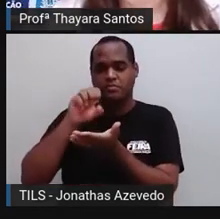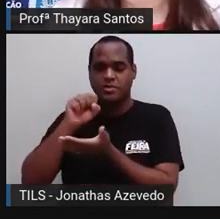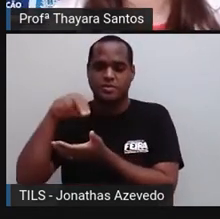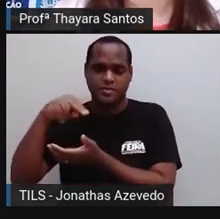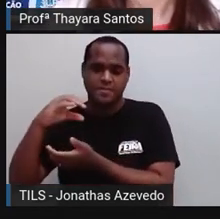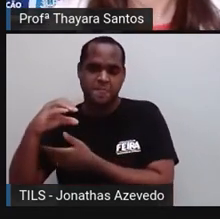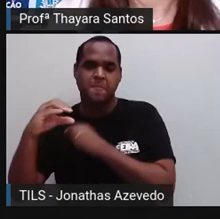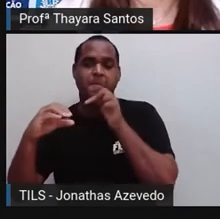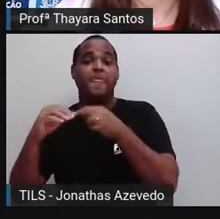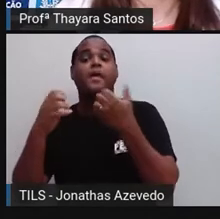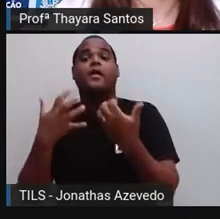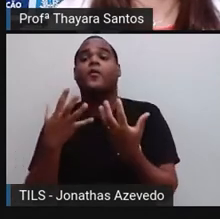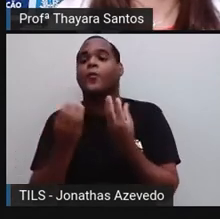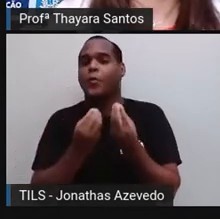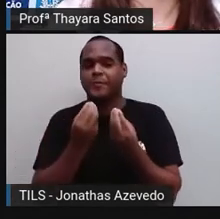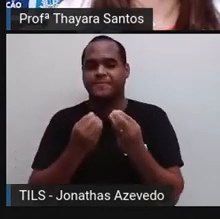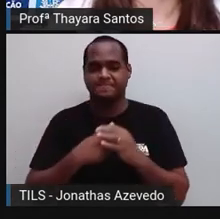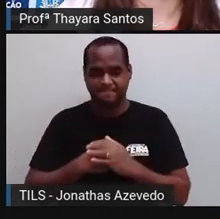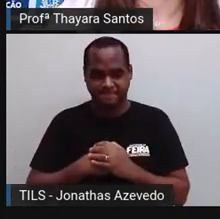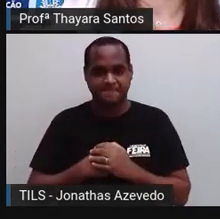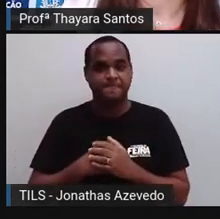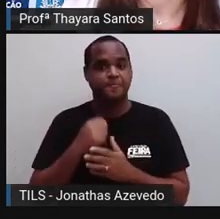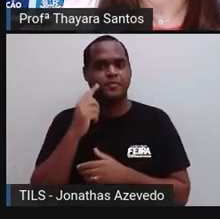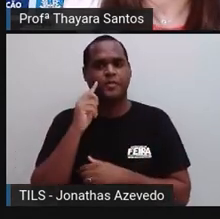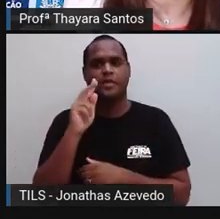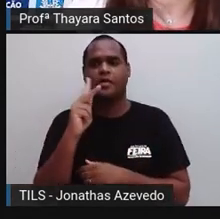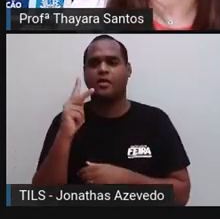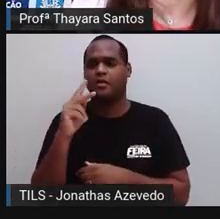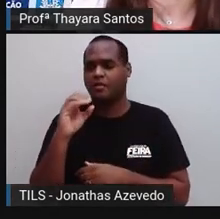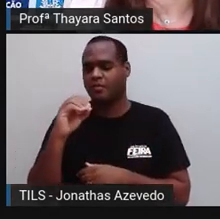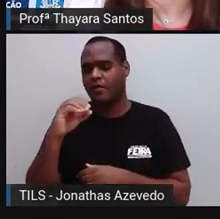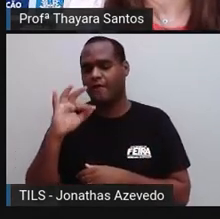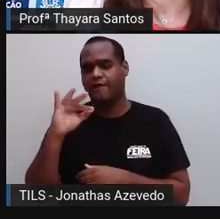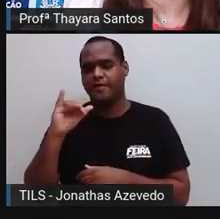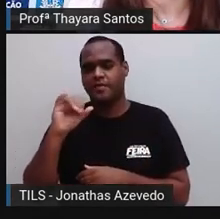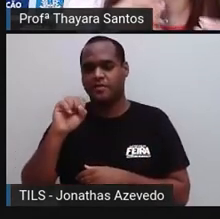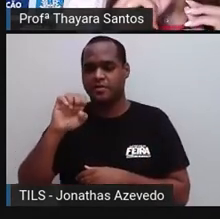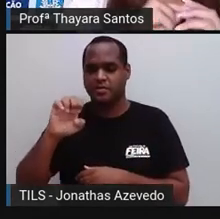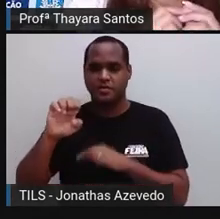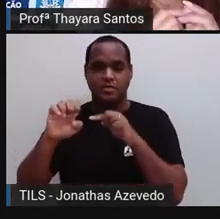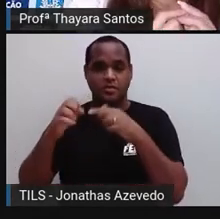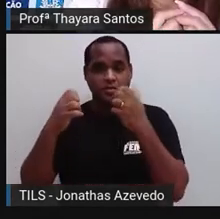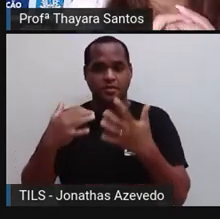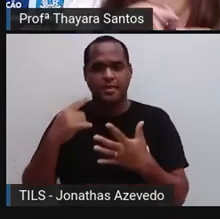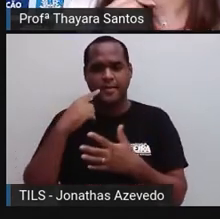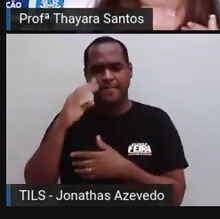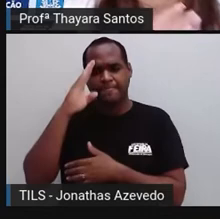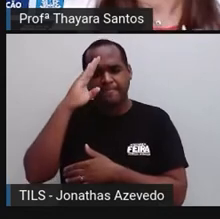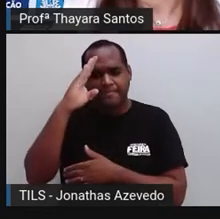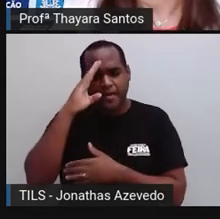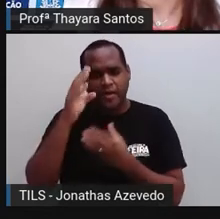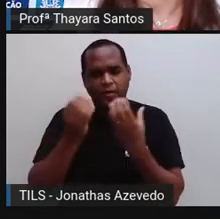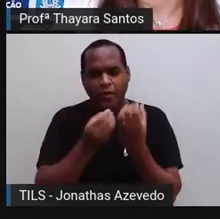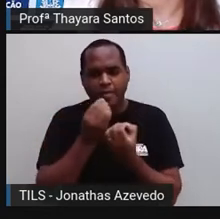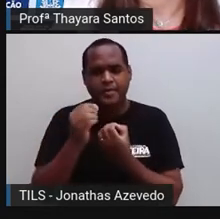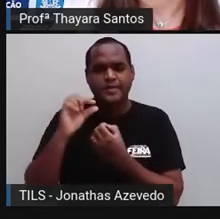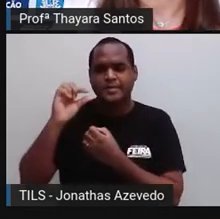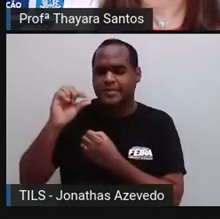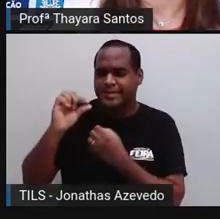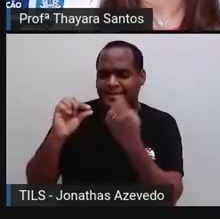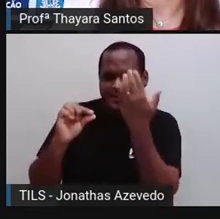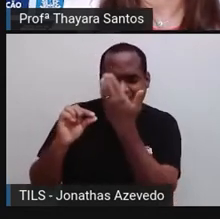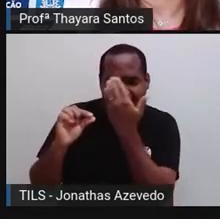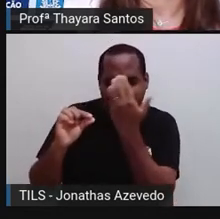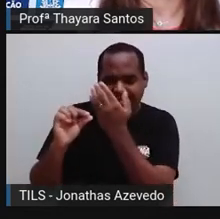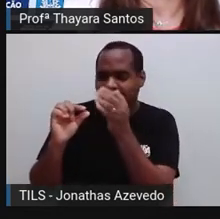encéfalo. Essa hipófise, que também é conhecida como glândula mestre, ela é bem pequenininha e ela controla